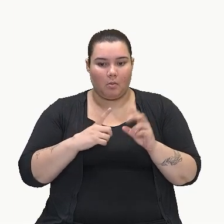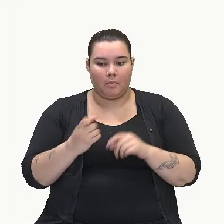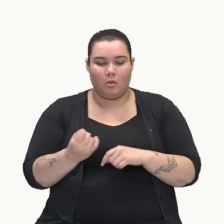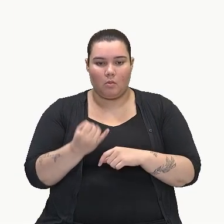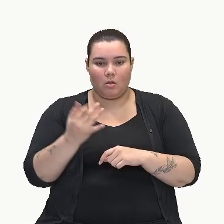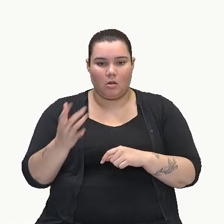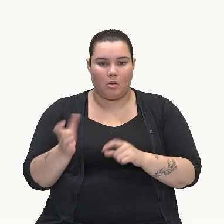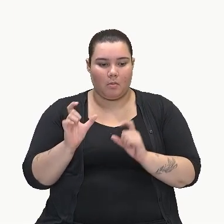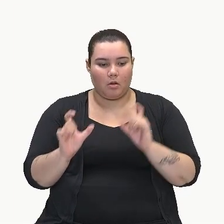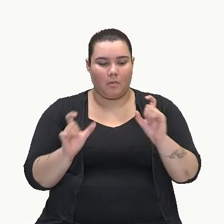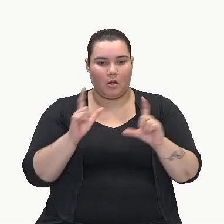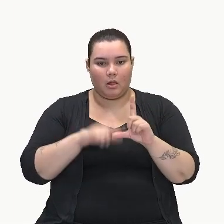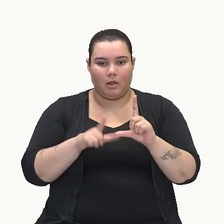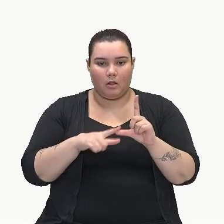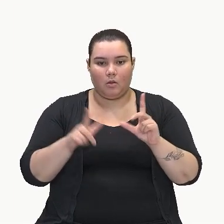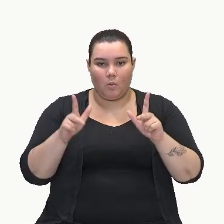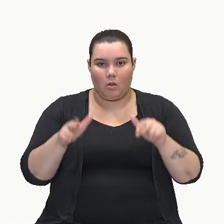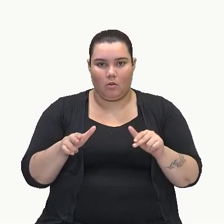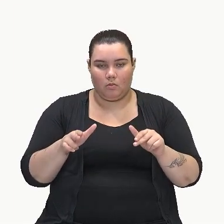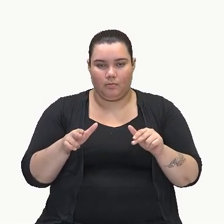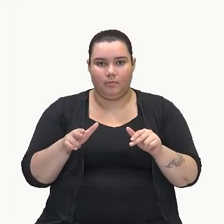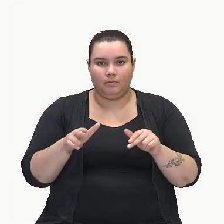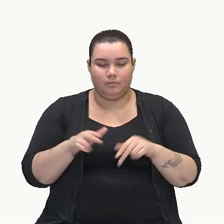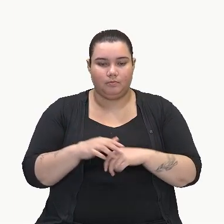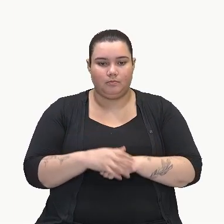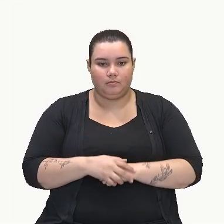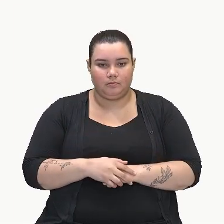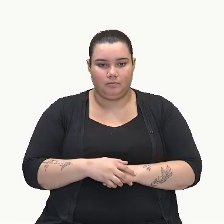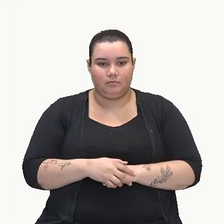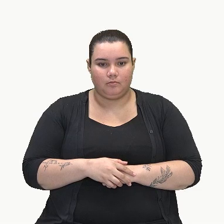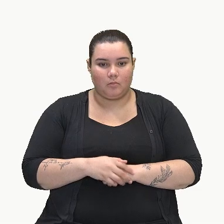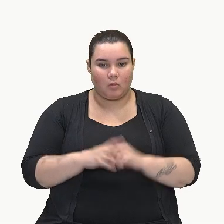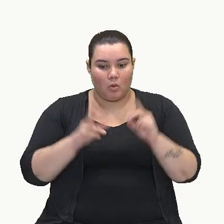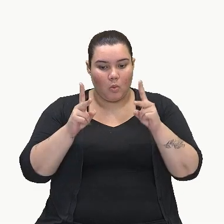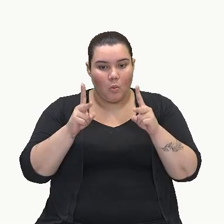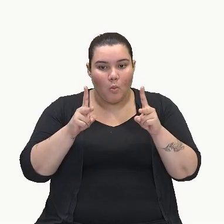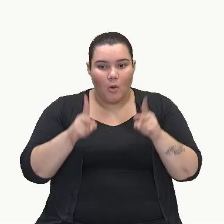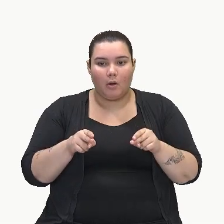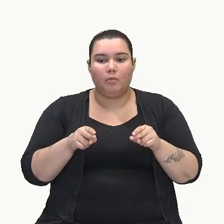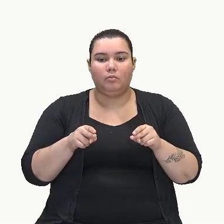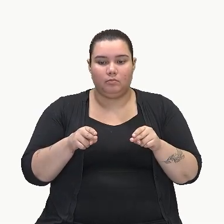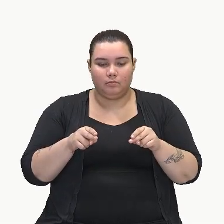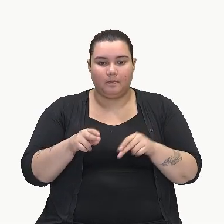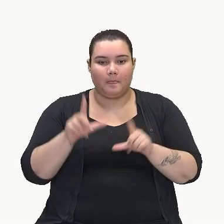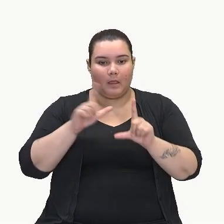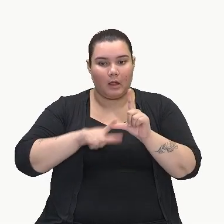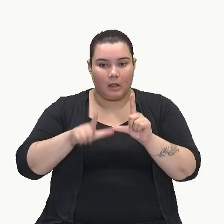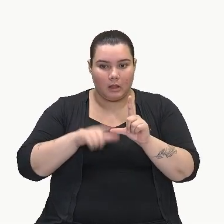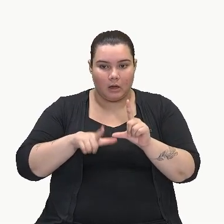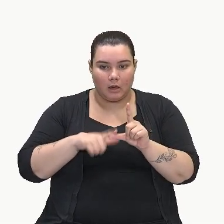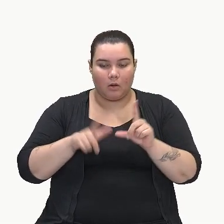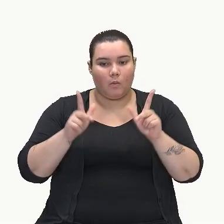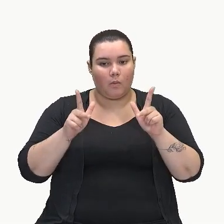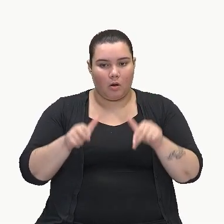parte literal, a mesma exatamente, a mesma letra, ou seja, a mesma